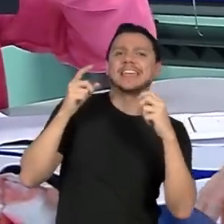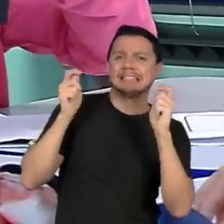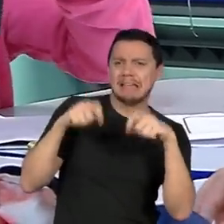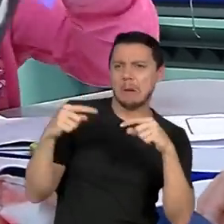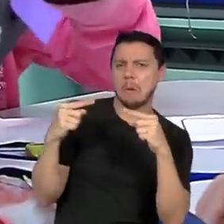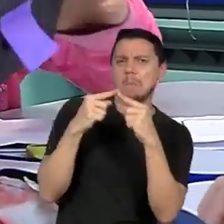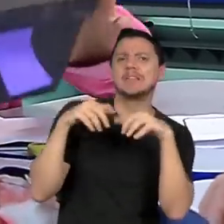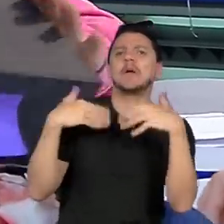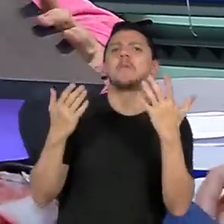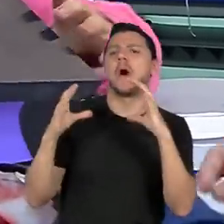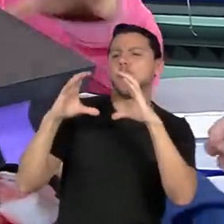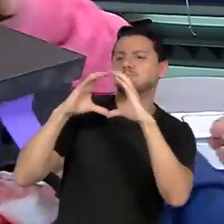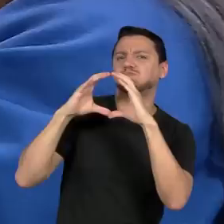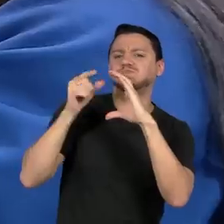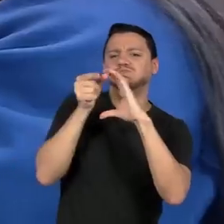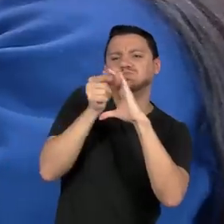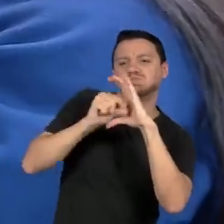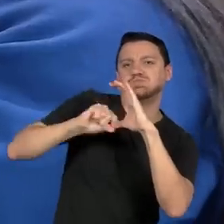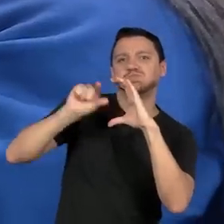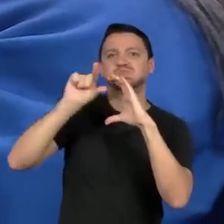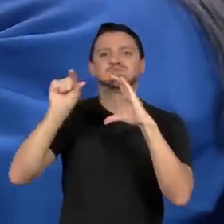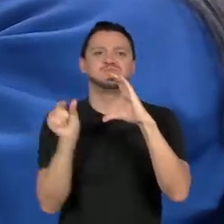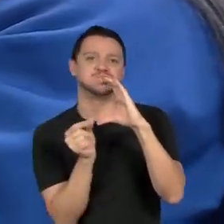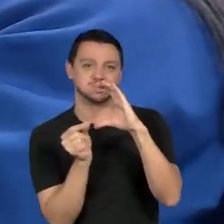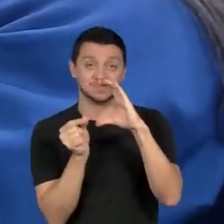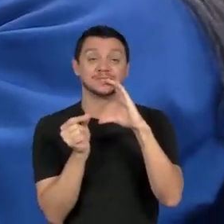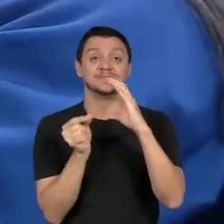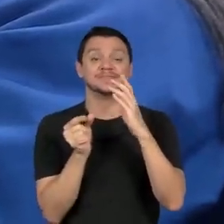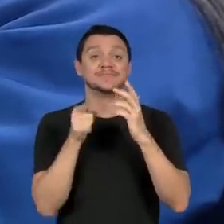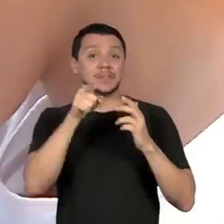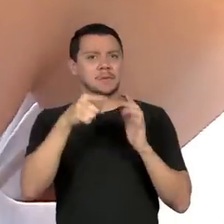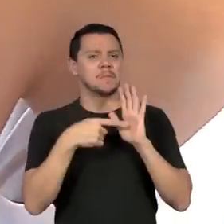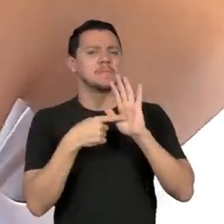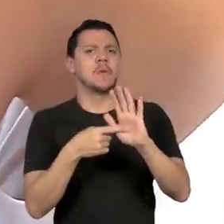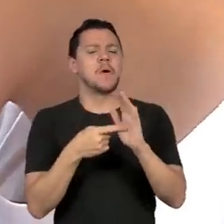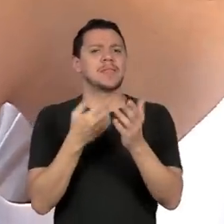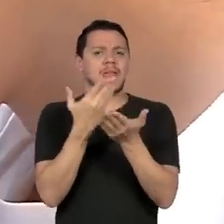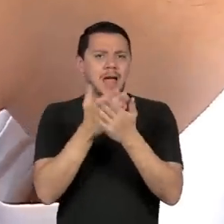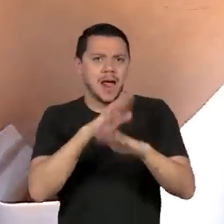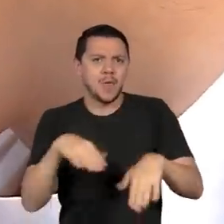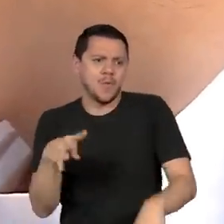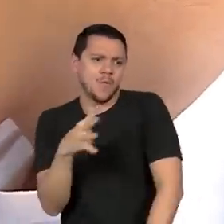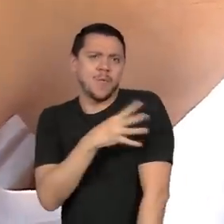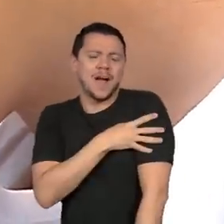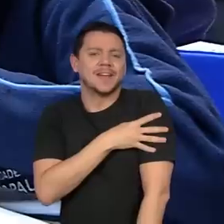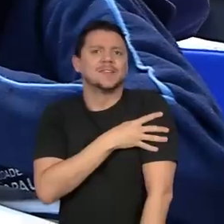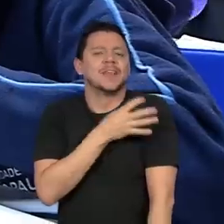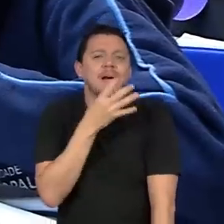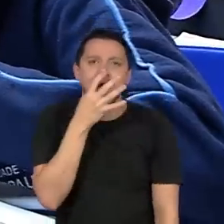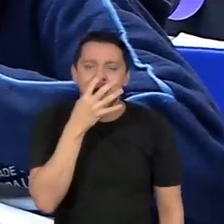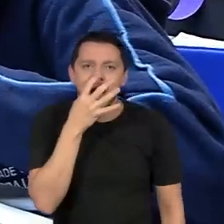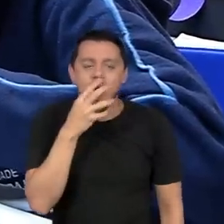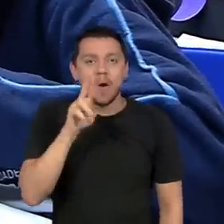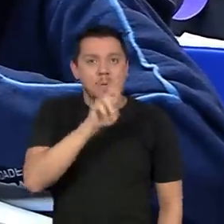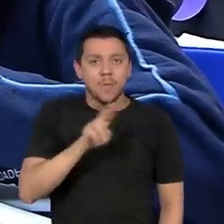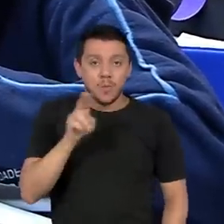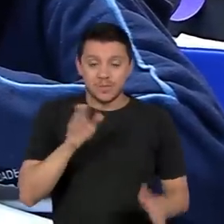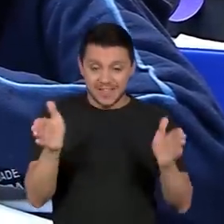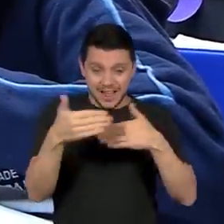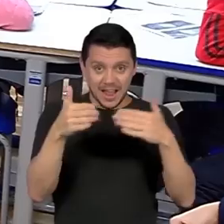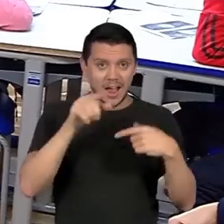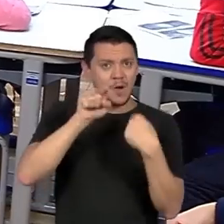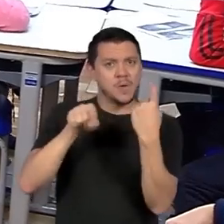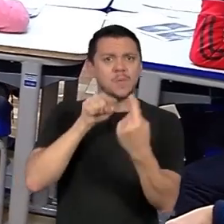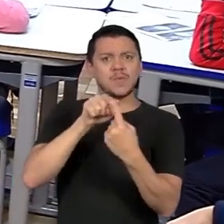Mas essa é a luz que encanta os estudantes do quarto ano, que usam a caixa para aprender mais sobre astronomia.